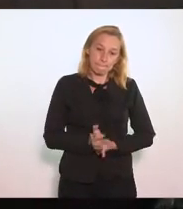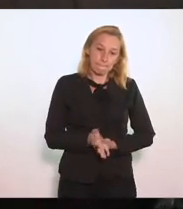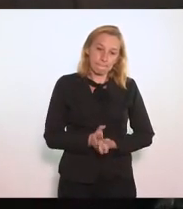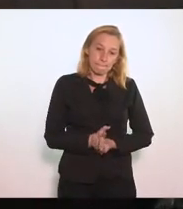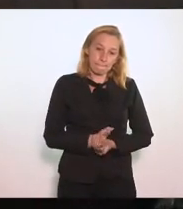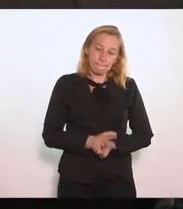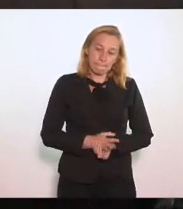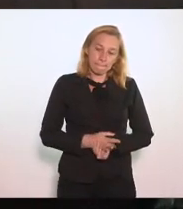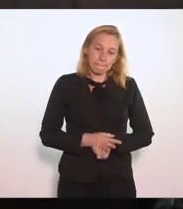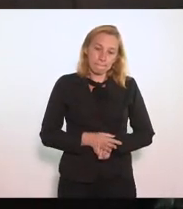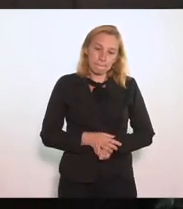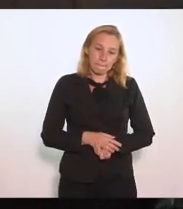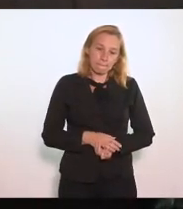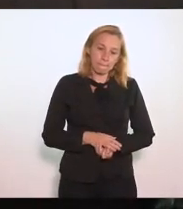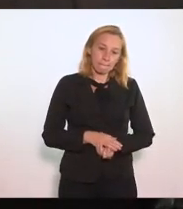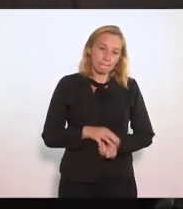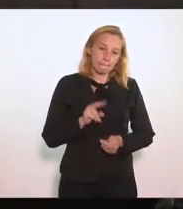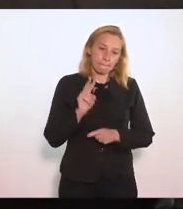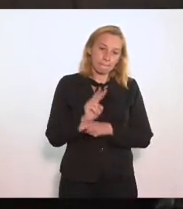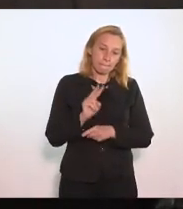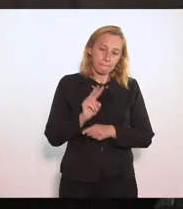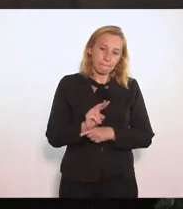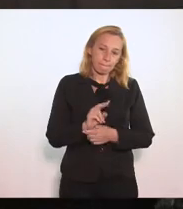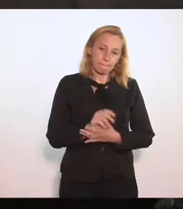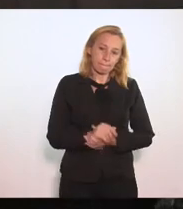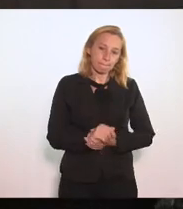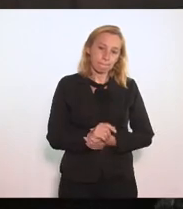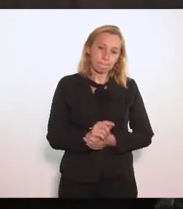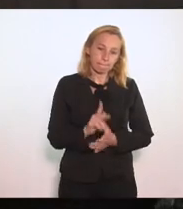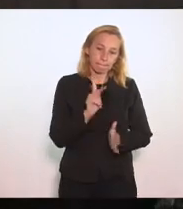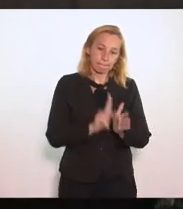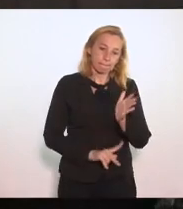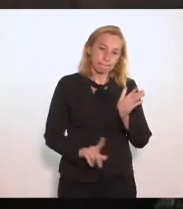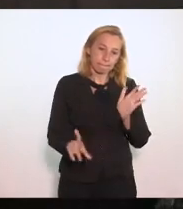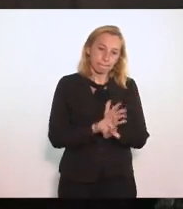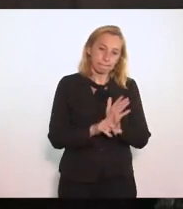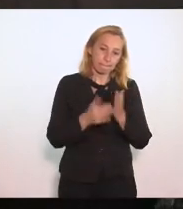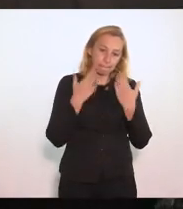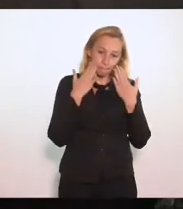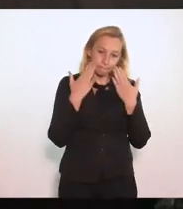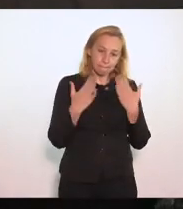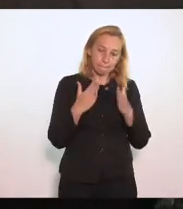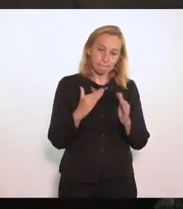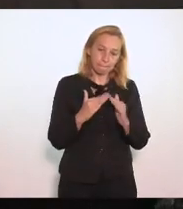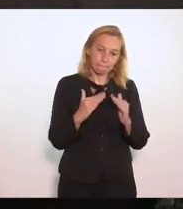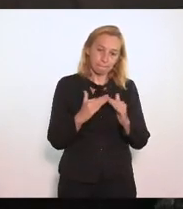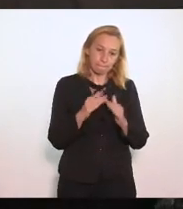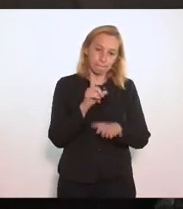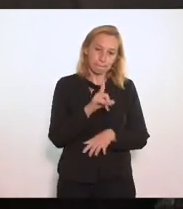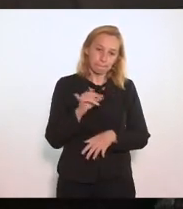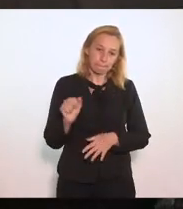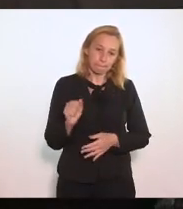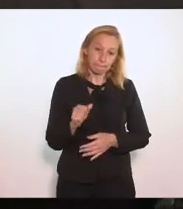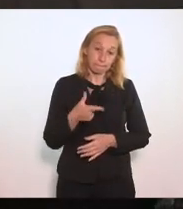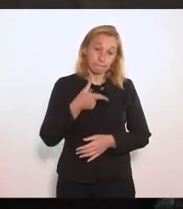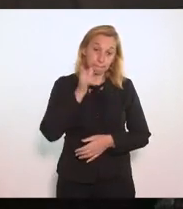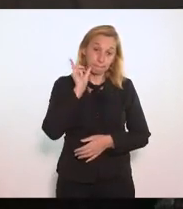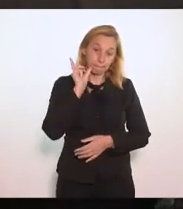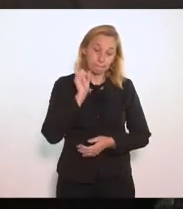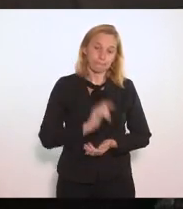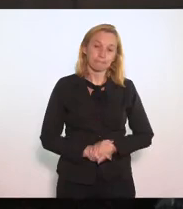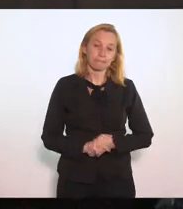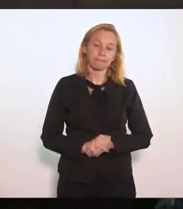defender O projeto De lei Que apresentei Nesta casa Na data De ontem